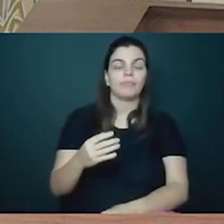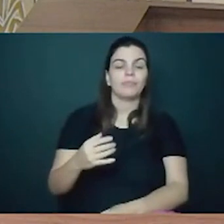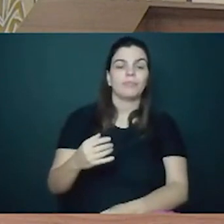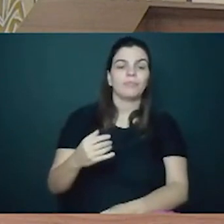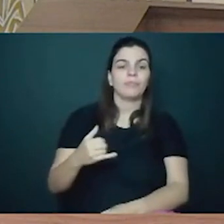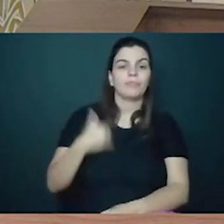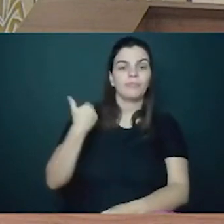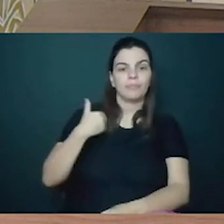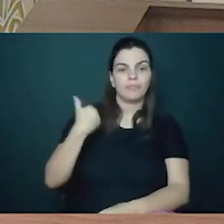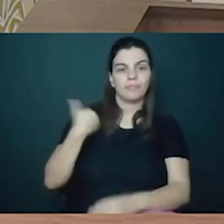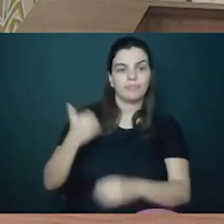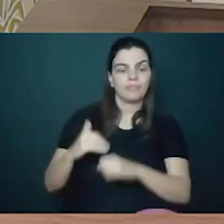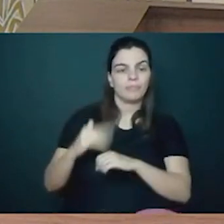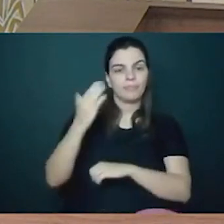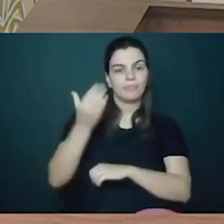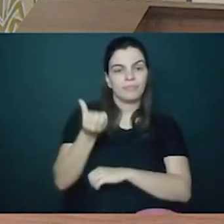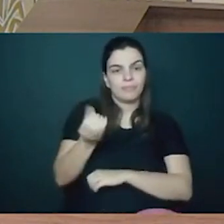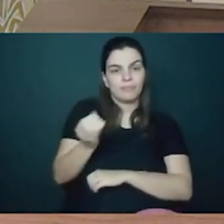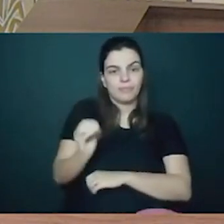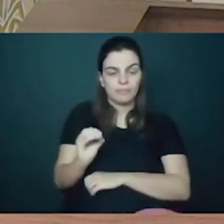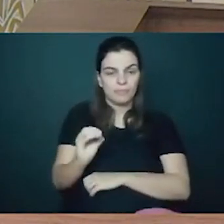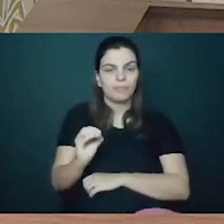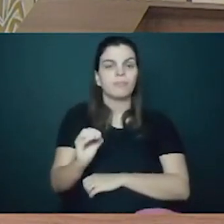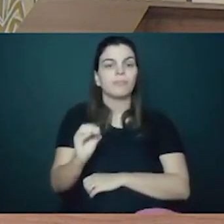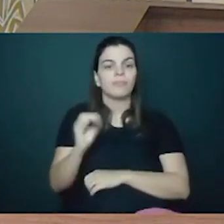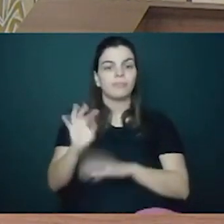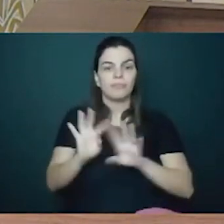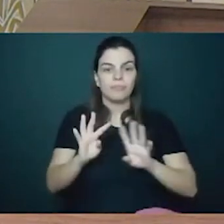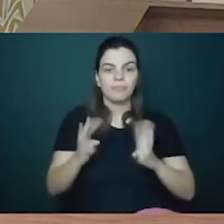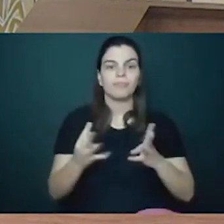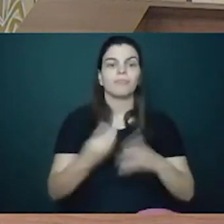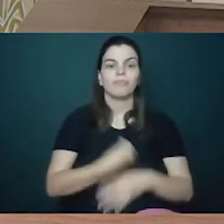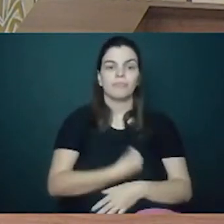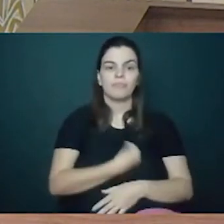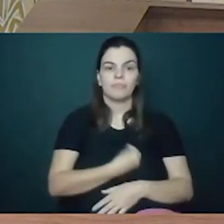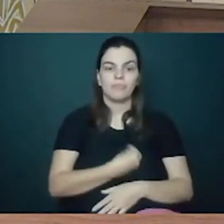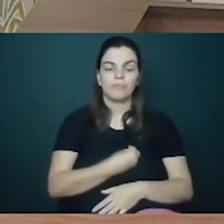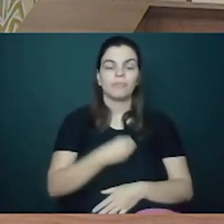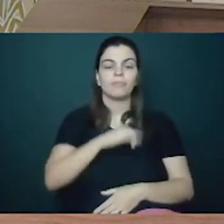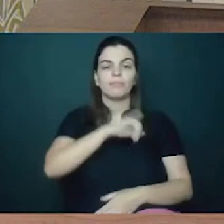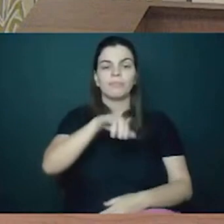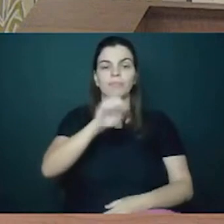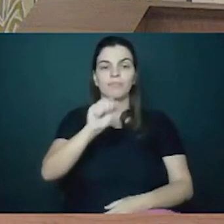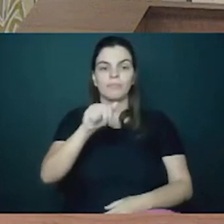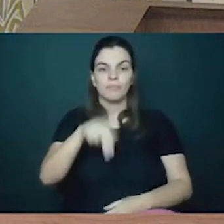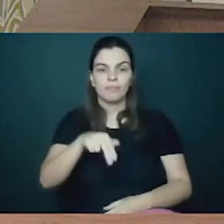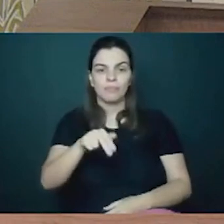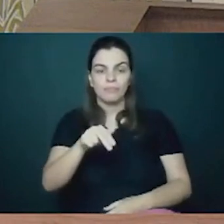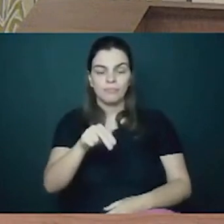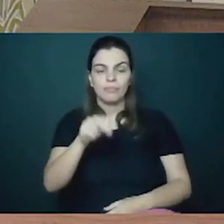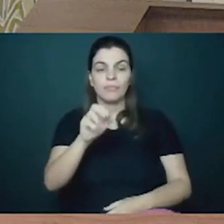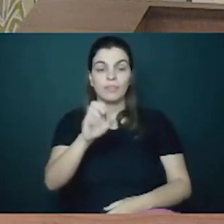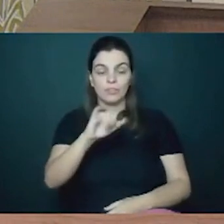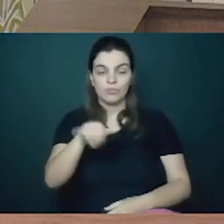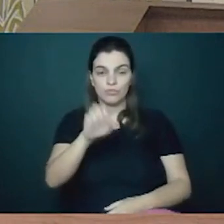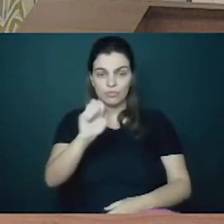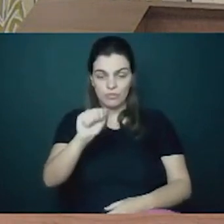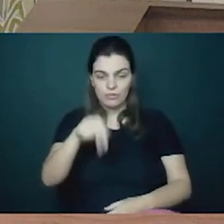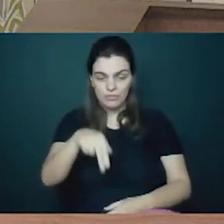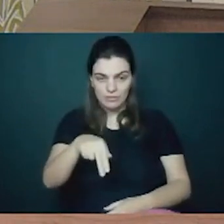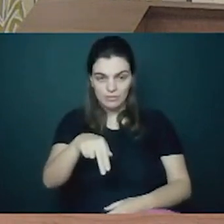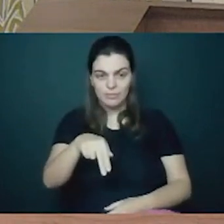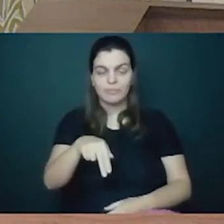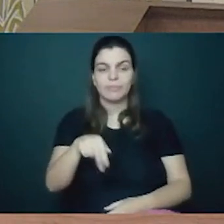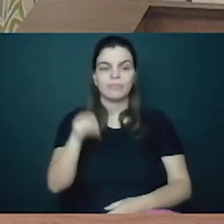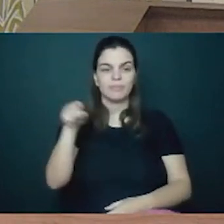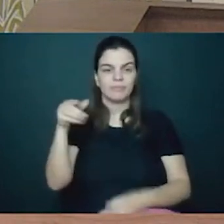abrilhantaram este importante evento. Ao Jean Kucheski e toda a equipe da Esmelge. Ao Alessandra e Alex, que são os